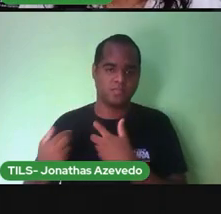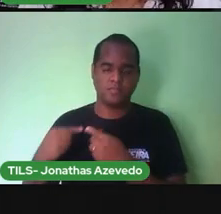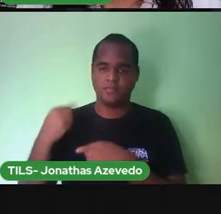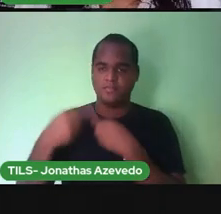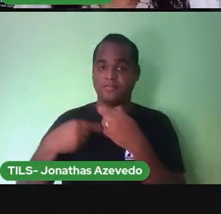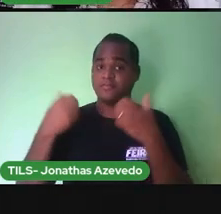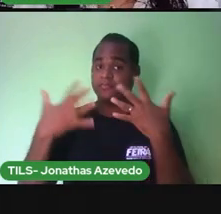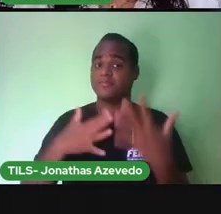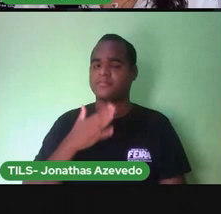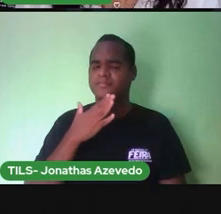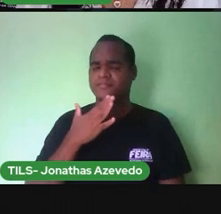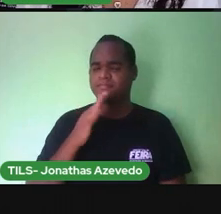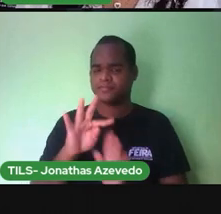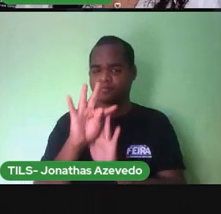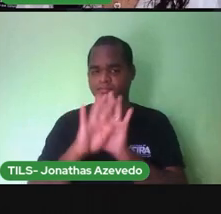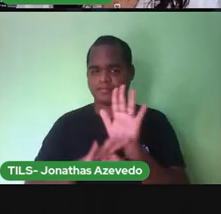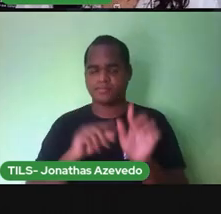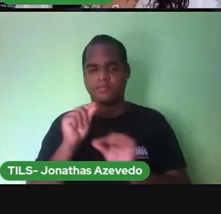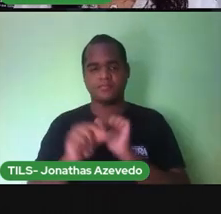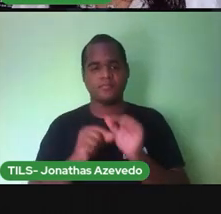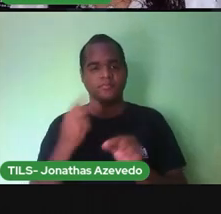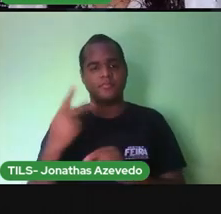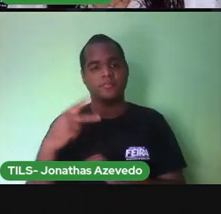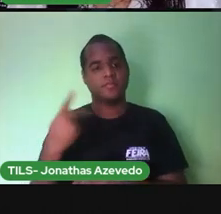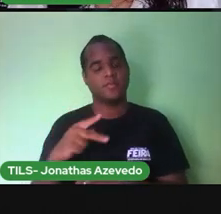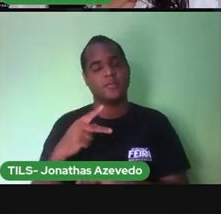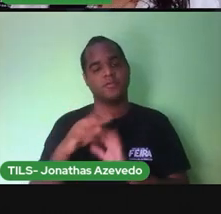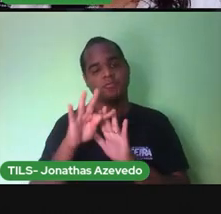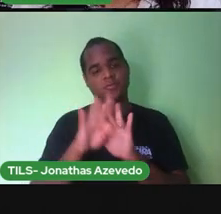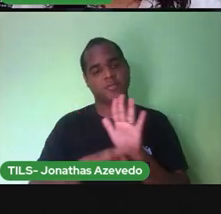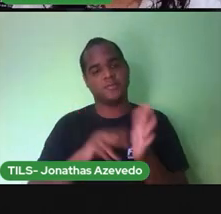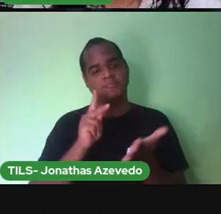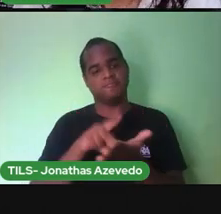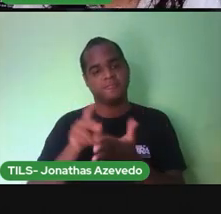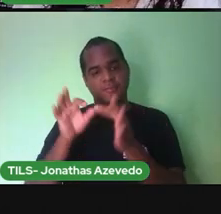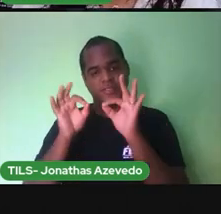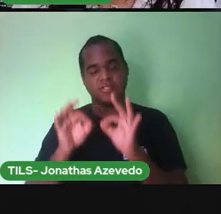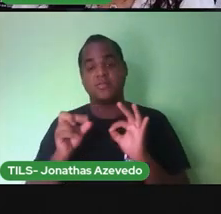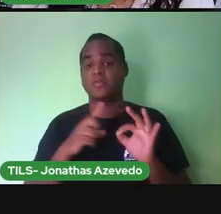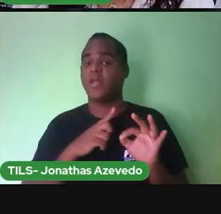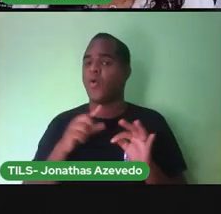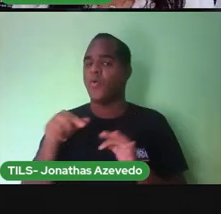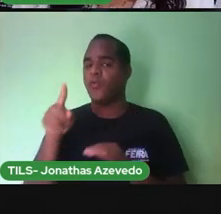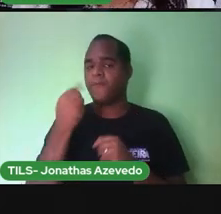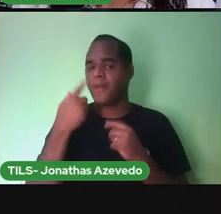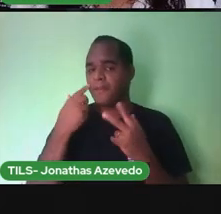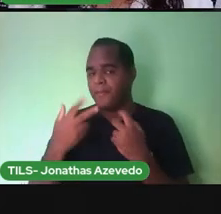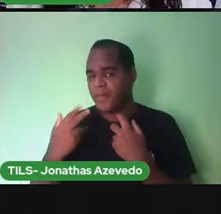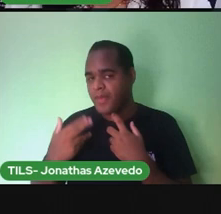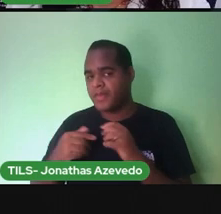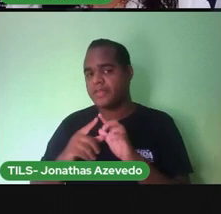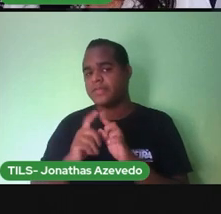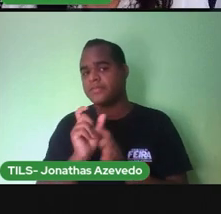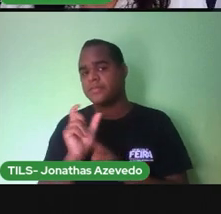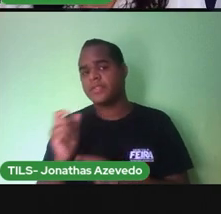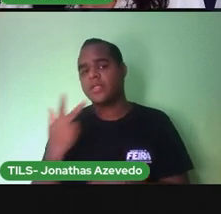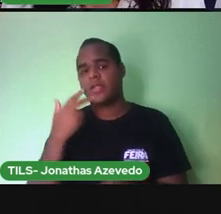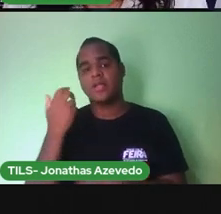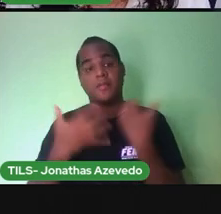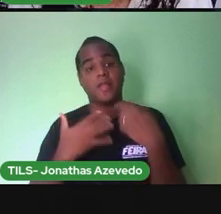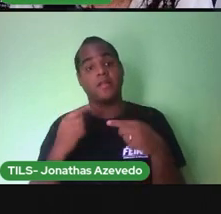texto E quando não É um texto Conhecido Você vai Identificar As palavras E vai poder